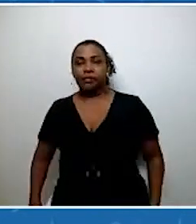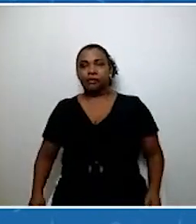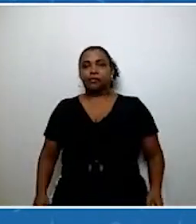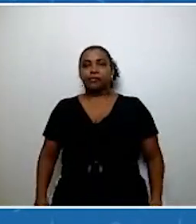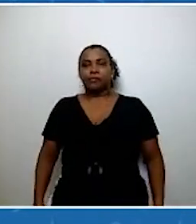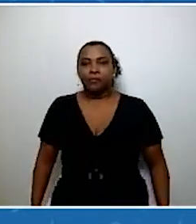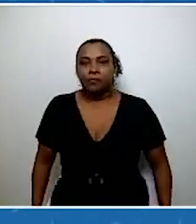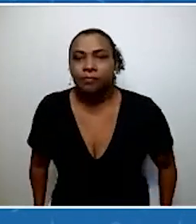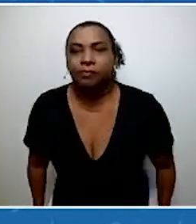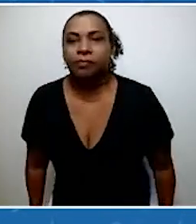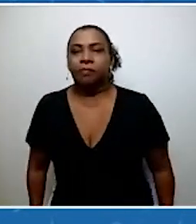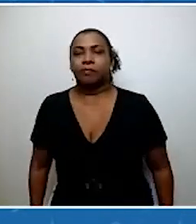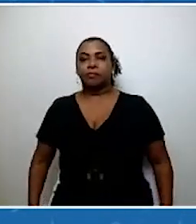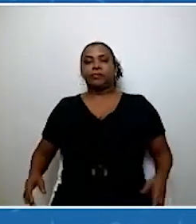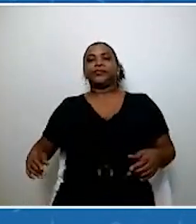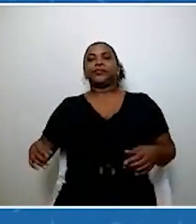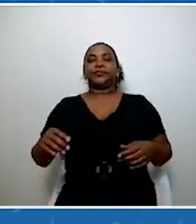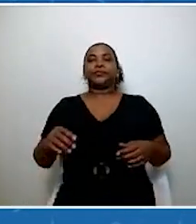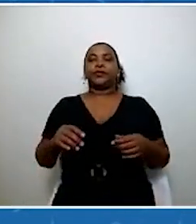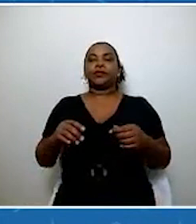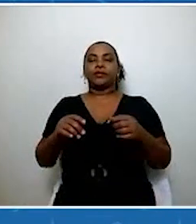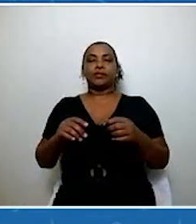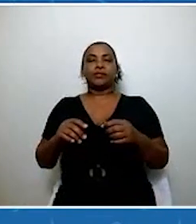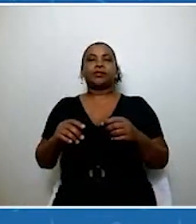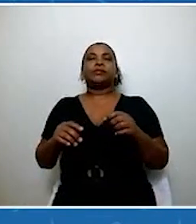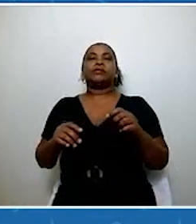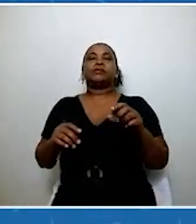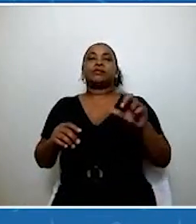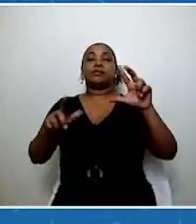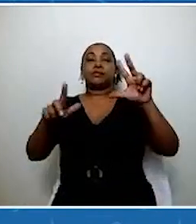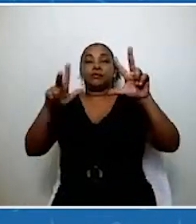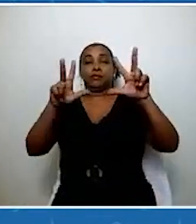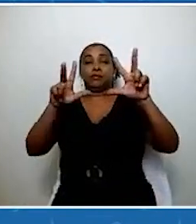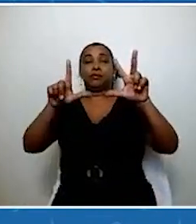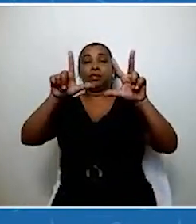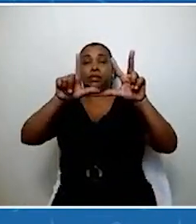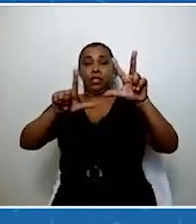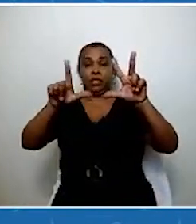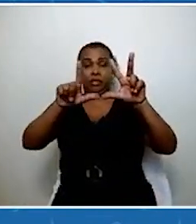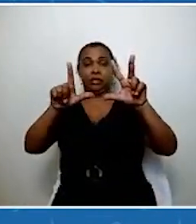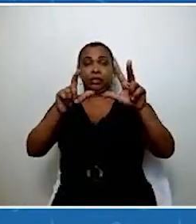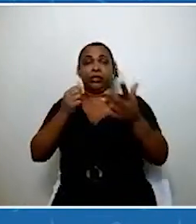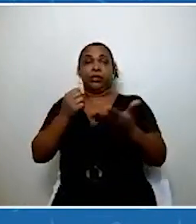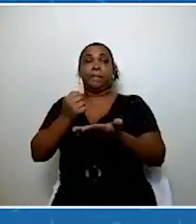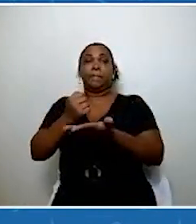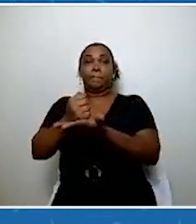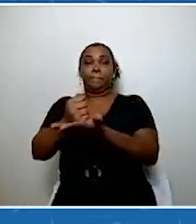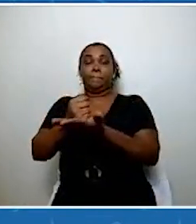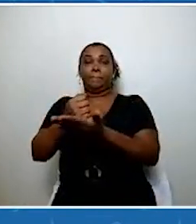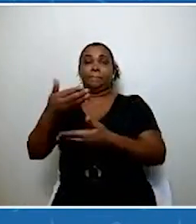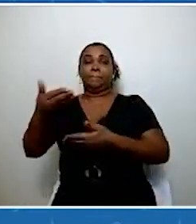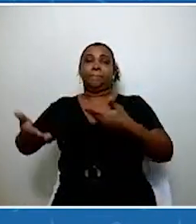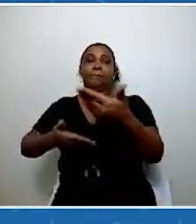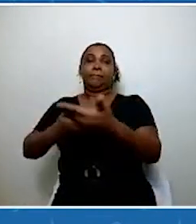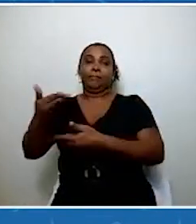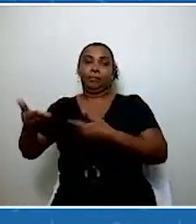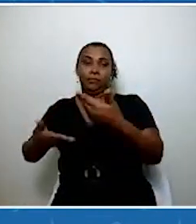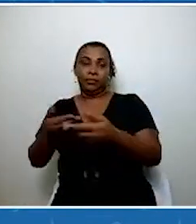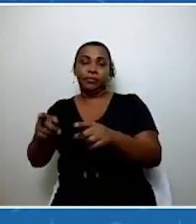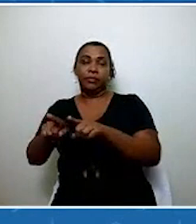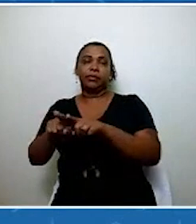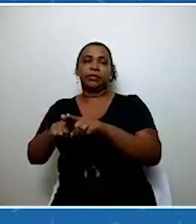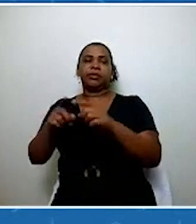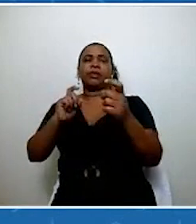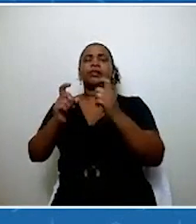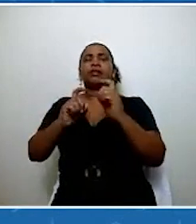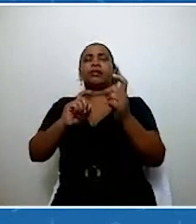legislativo participa aqui pela ação do fórum também, justamente para debater quais são as questões legislativas de incentivos